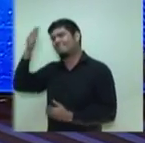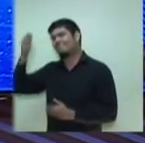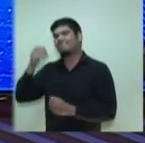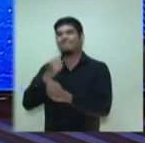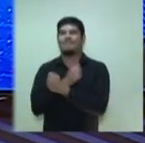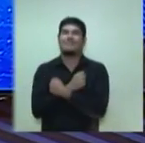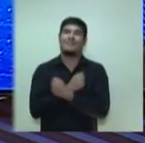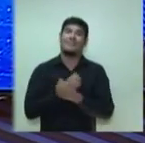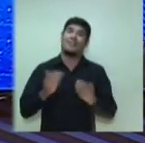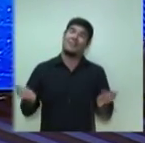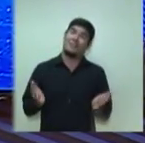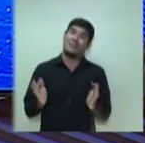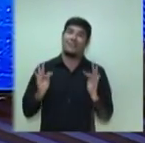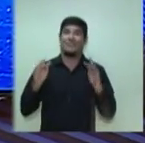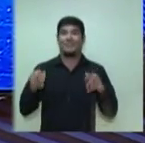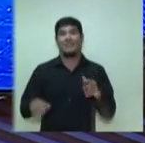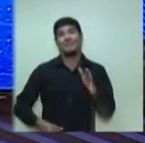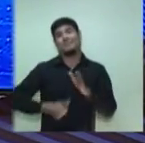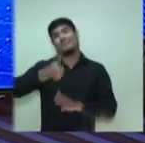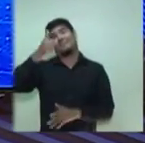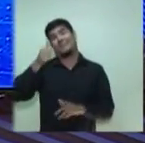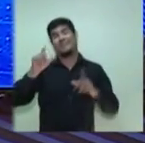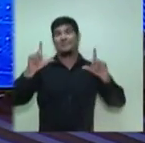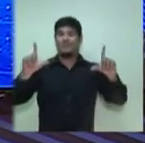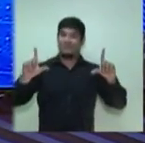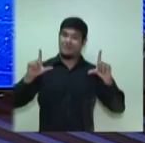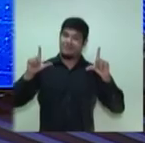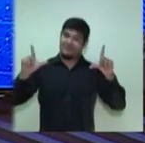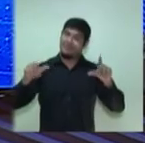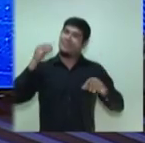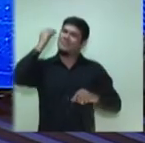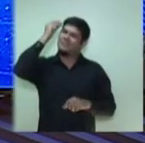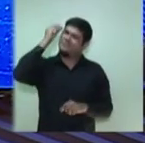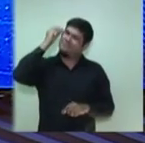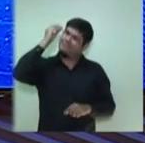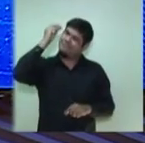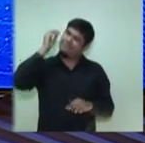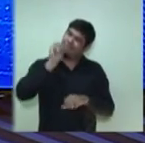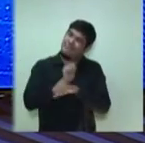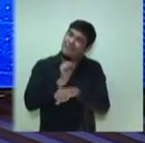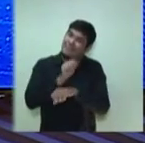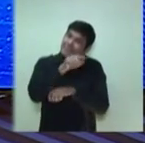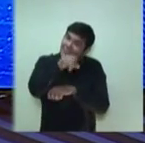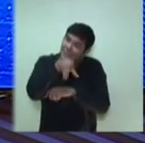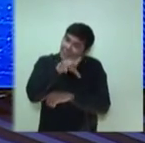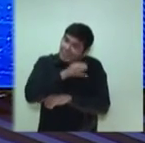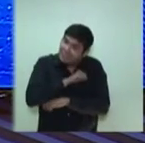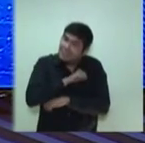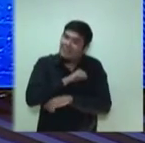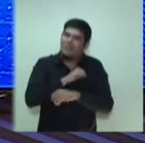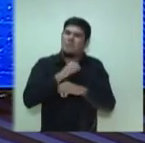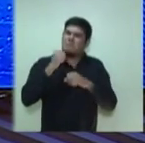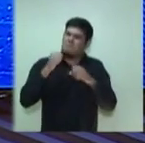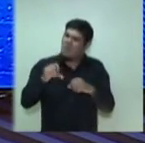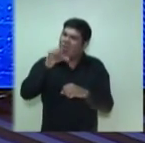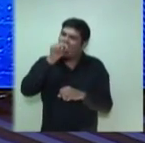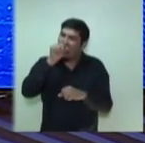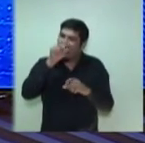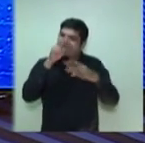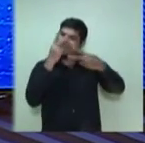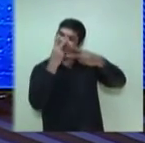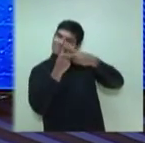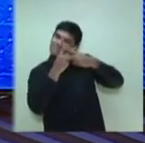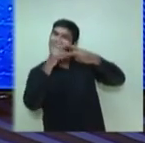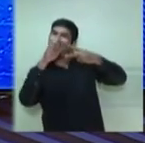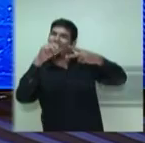terminamos o primeiro bloco do nosso debate. Nós esperamos que você esteja gostando. Comente no Twitter usando a hashtag debateTVemtempo e também